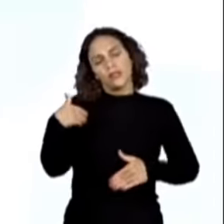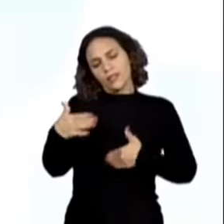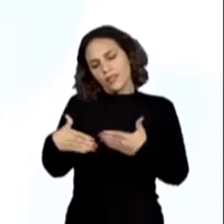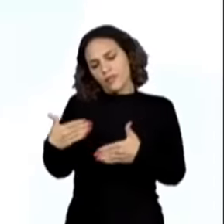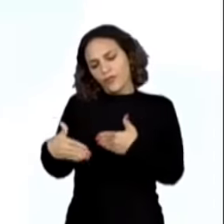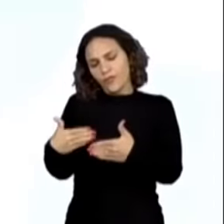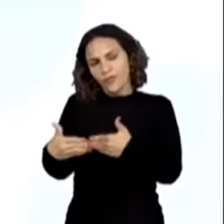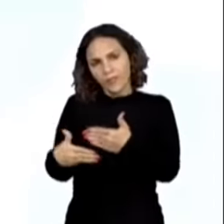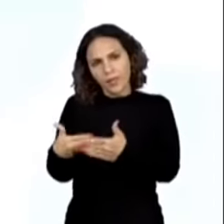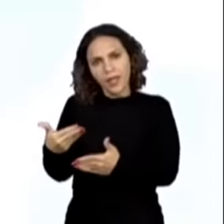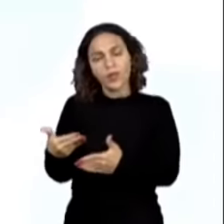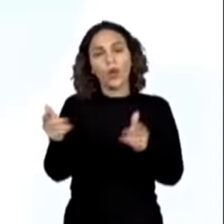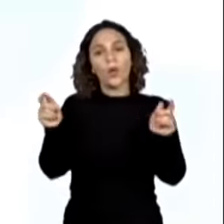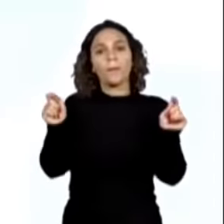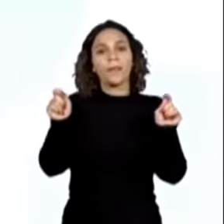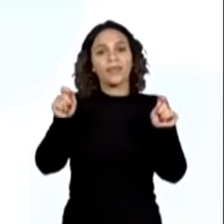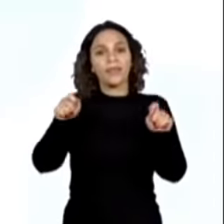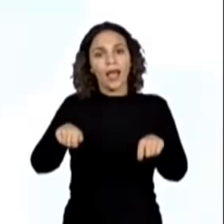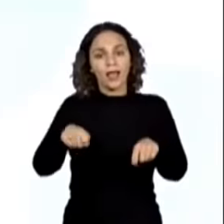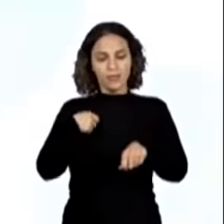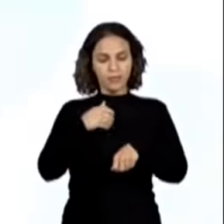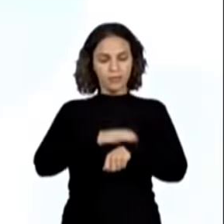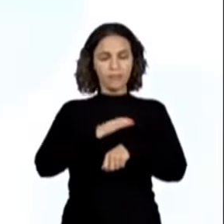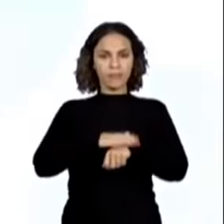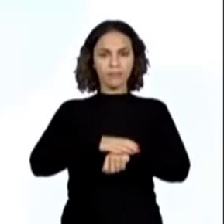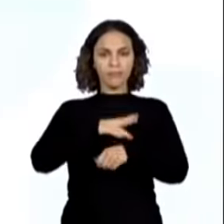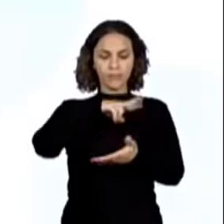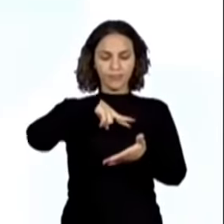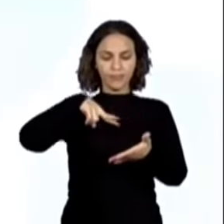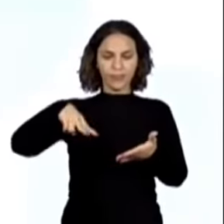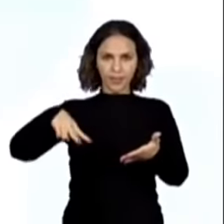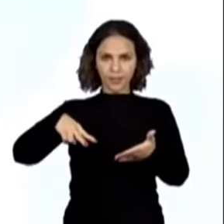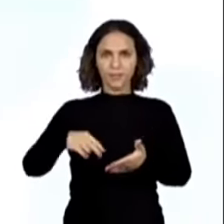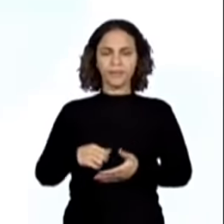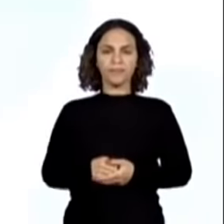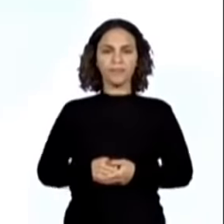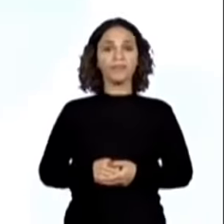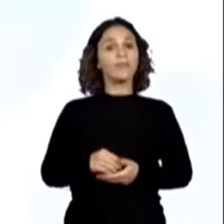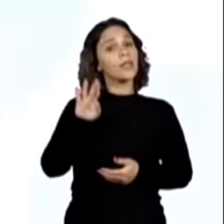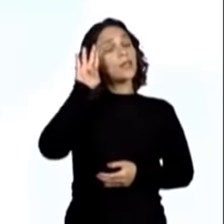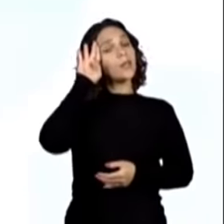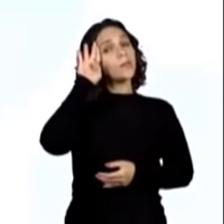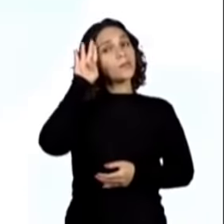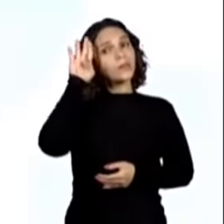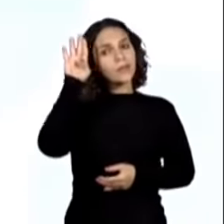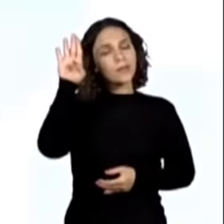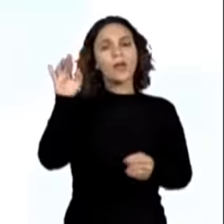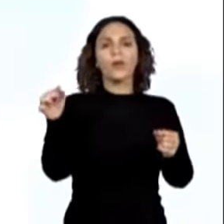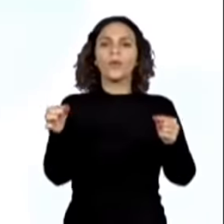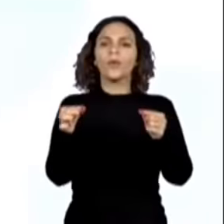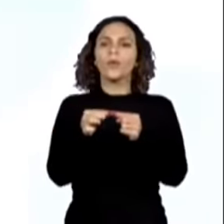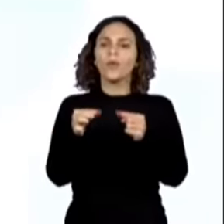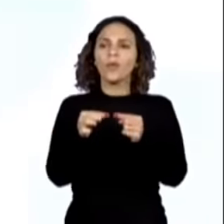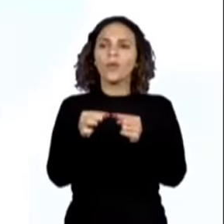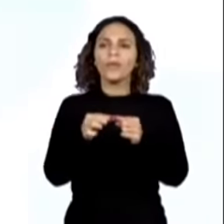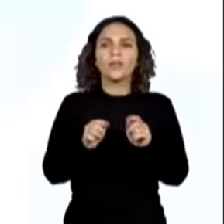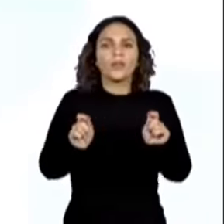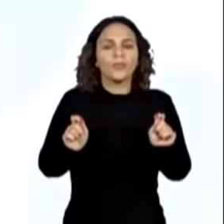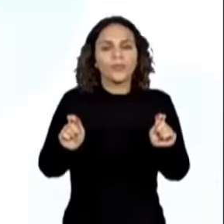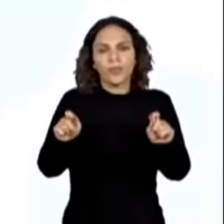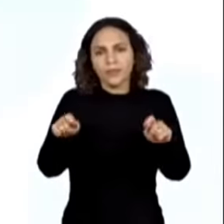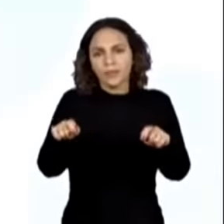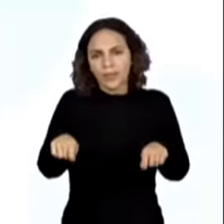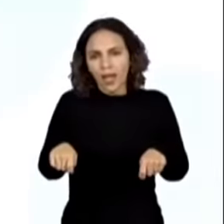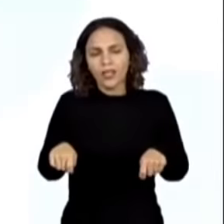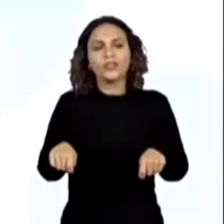da competência leitora dos estudantes, principalmente em relação às possibilidades